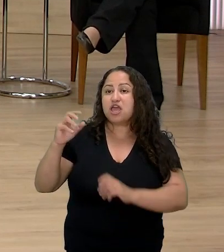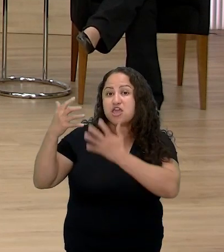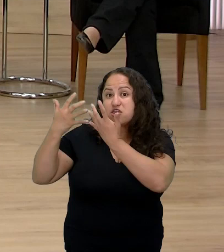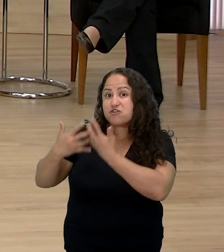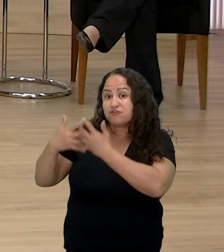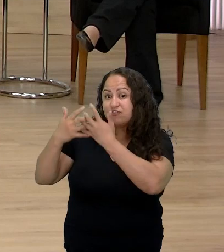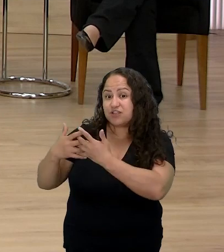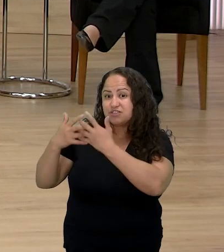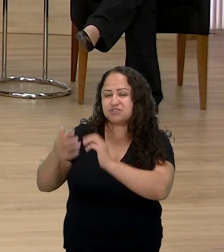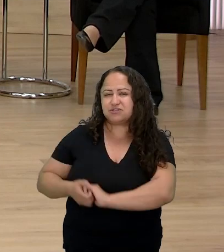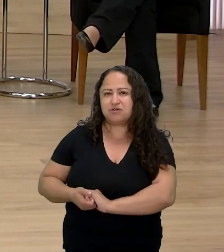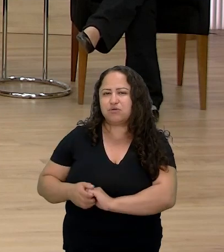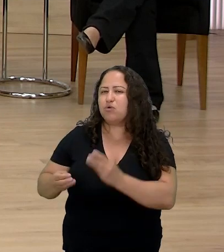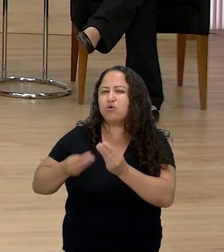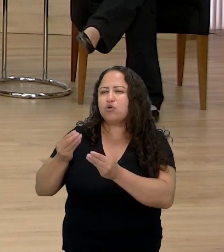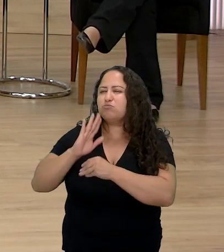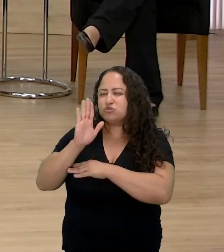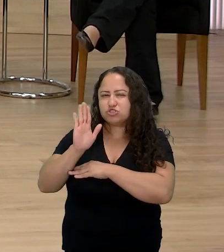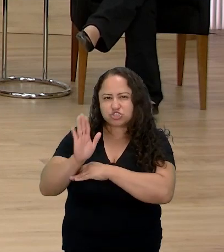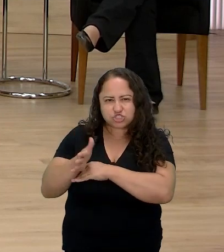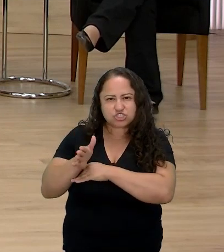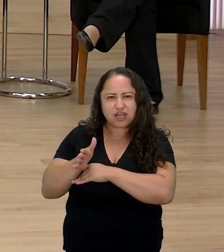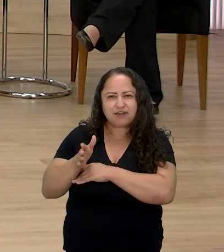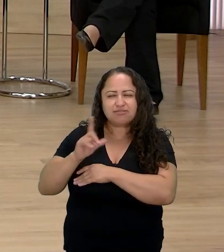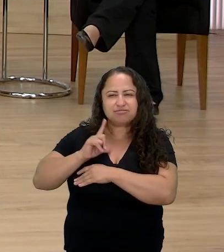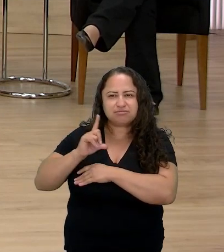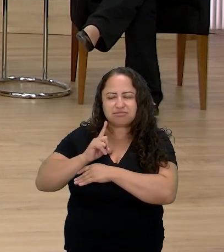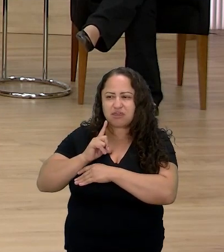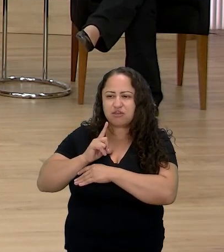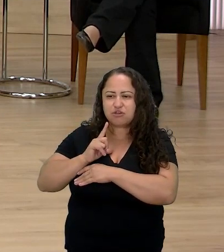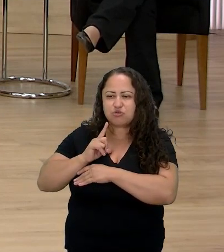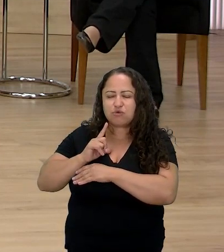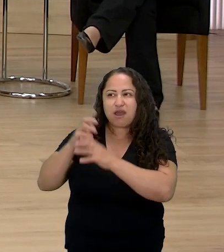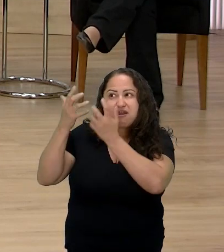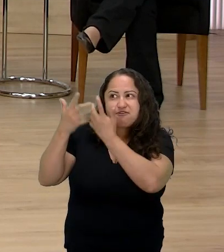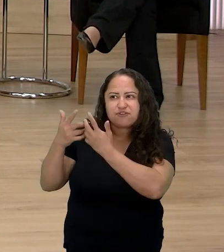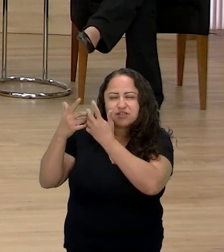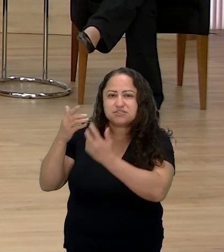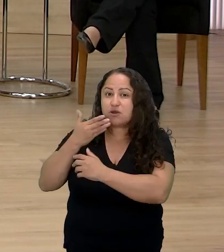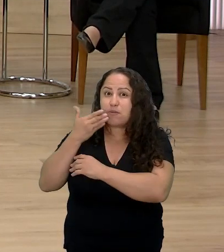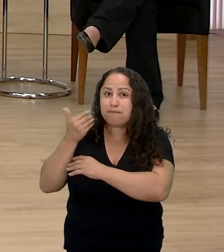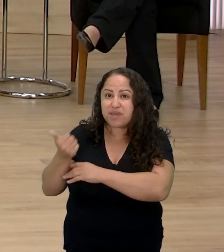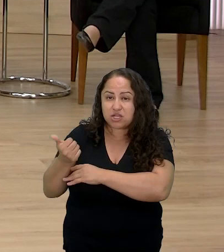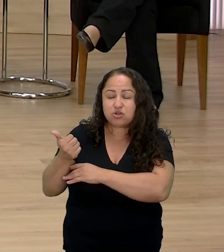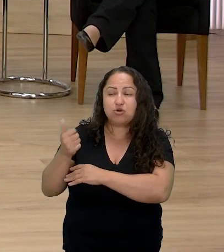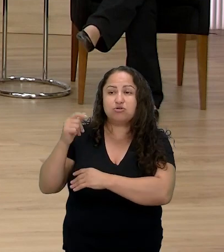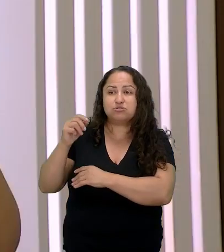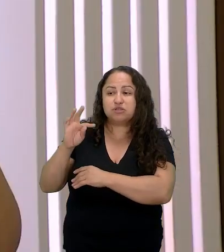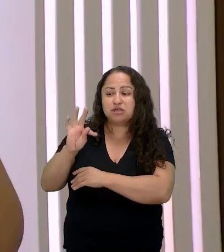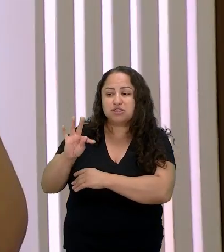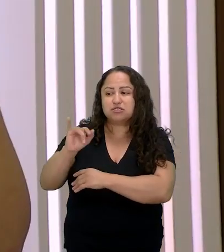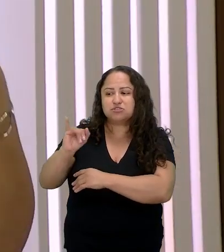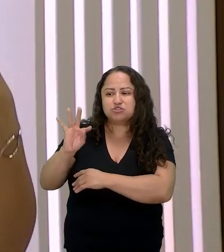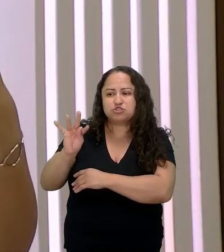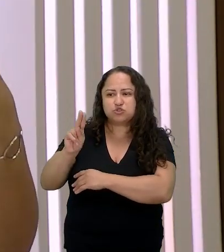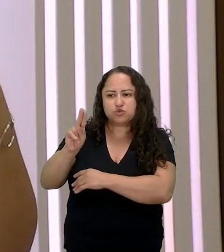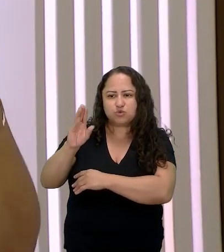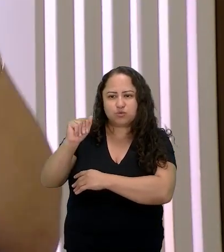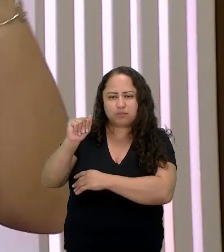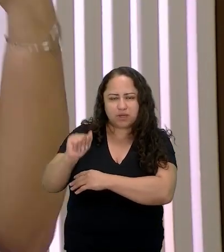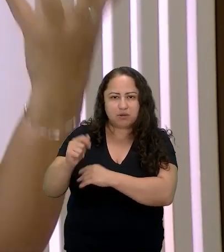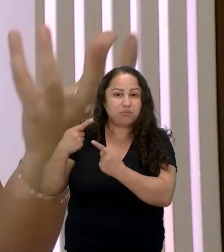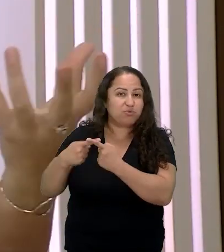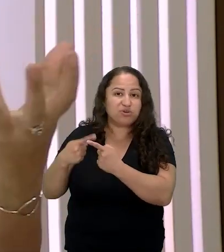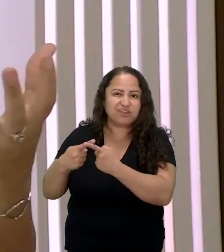tivesse construído um arquétipo da Tituba né a Tituba filha aí de uma violência sexual contra sua mãe teve uma mãe que não a protegeu